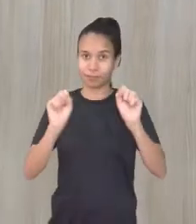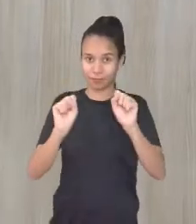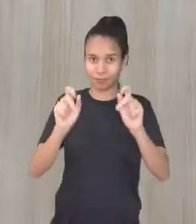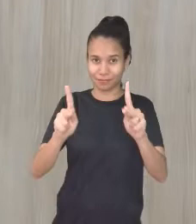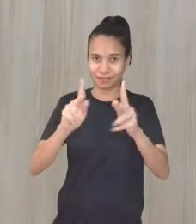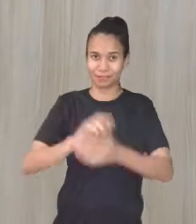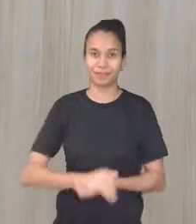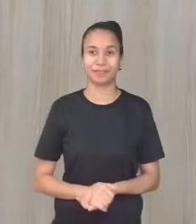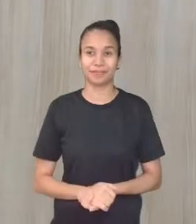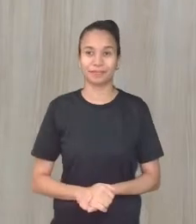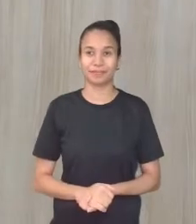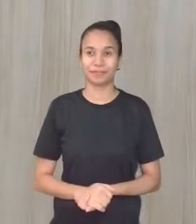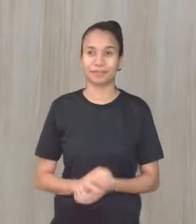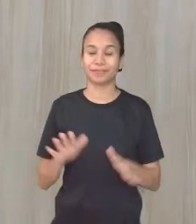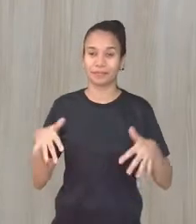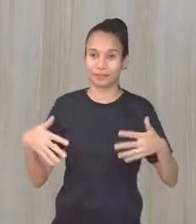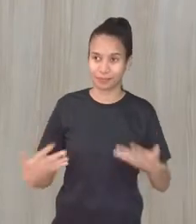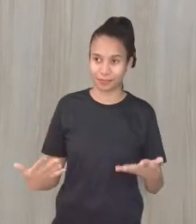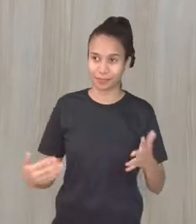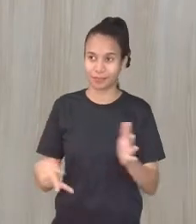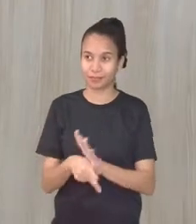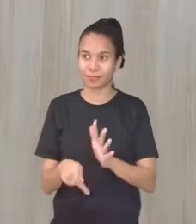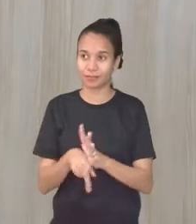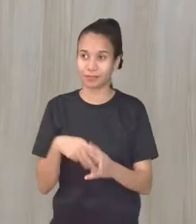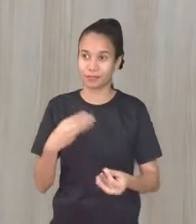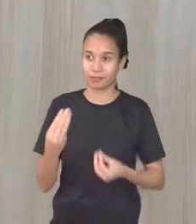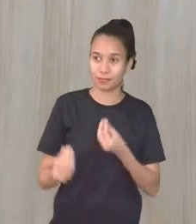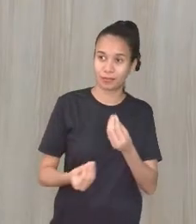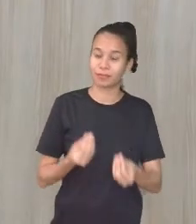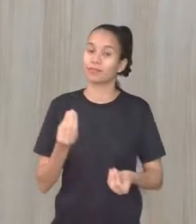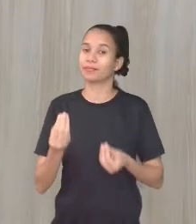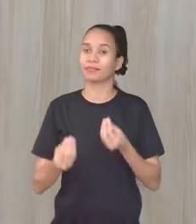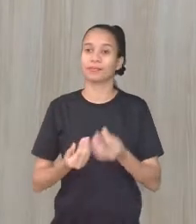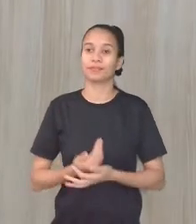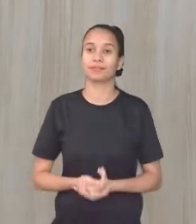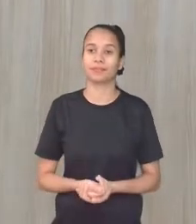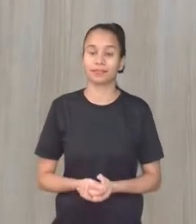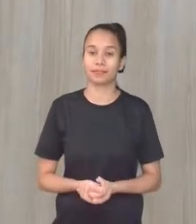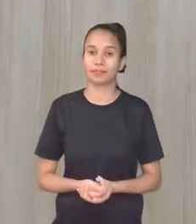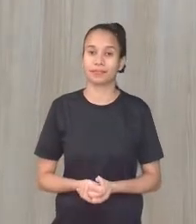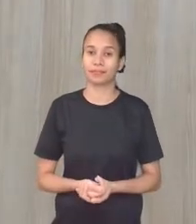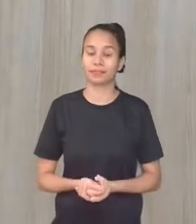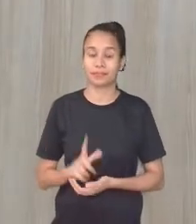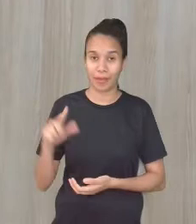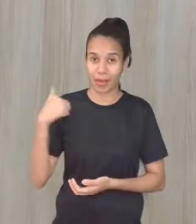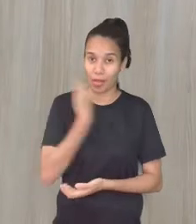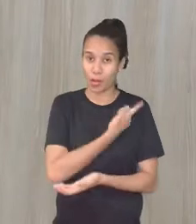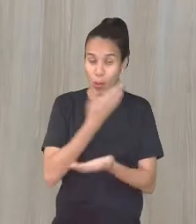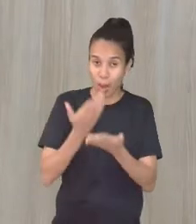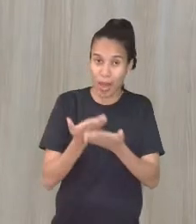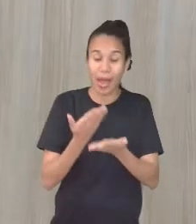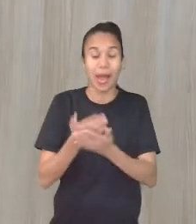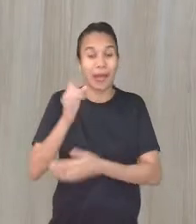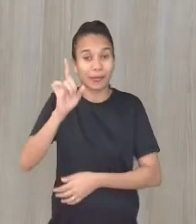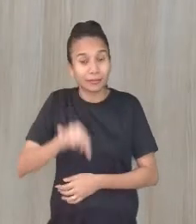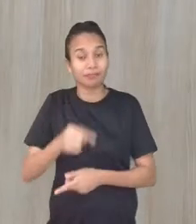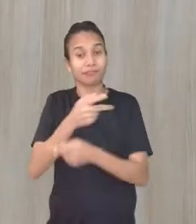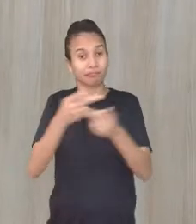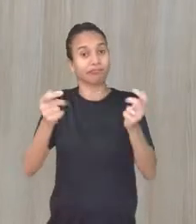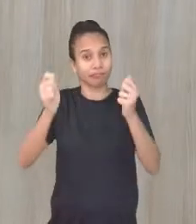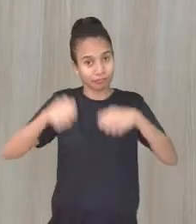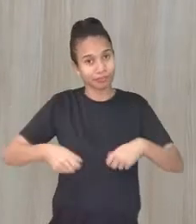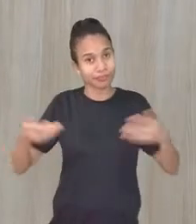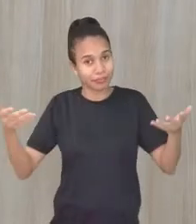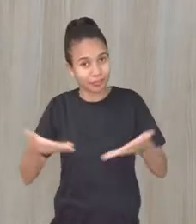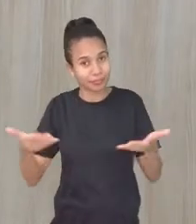Então, a questão aí das nossas aulas, que vocês podem,